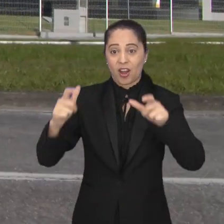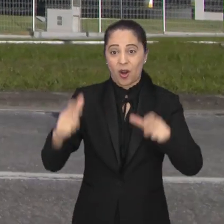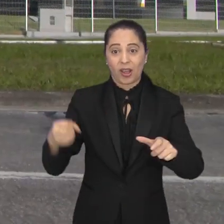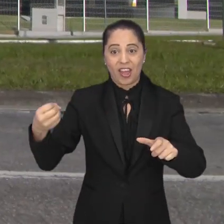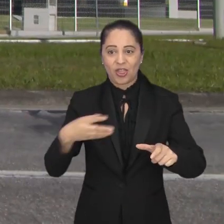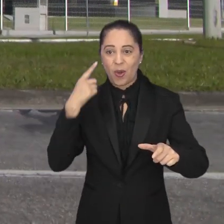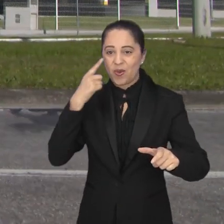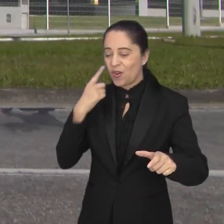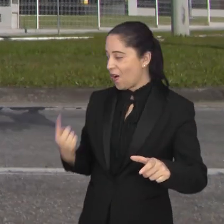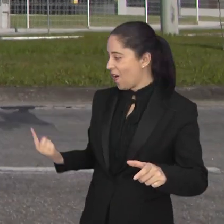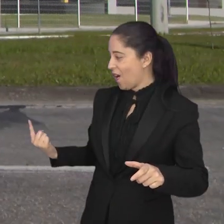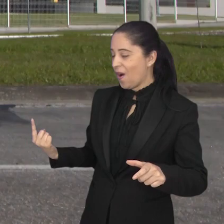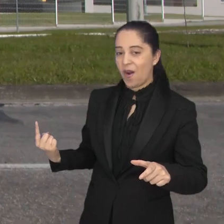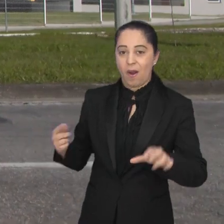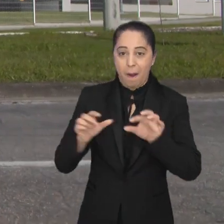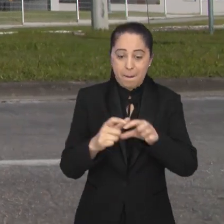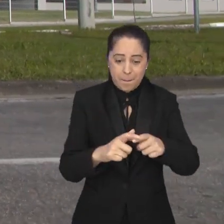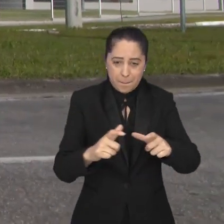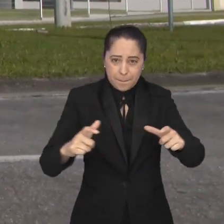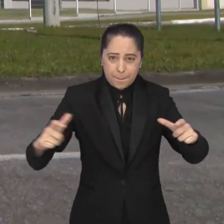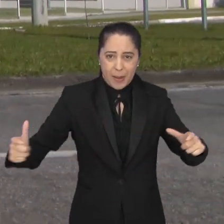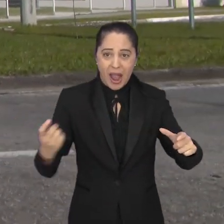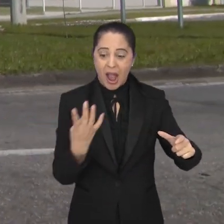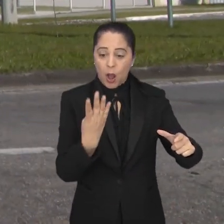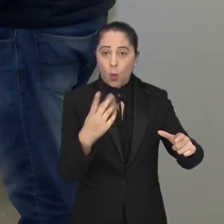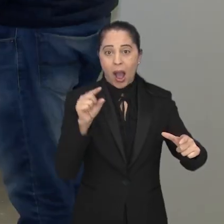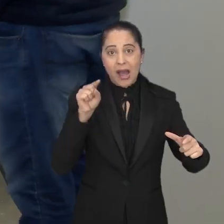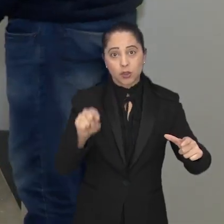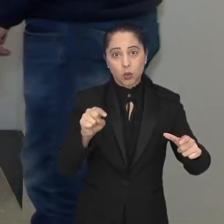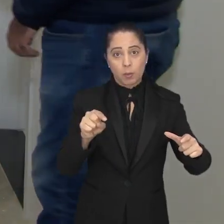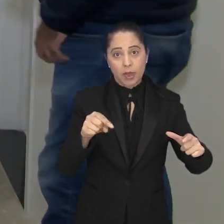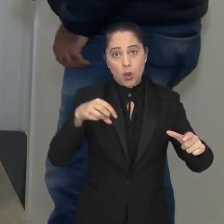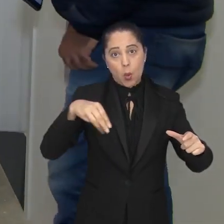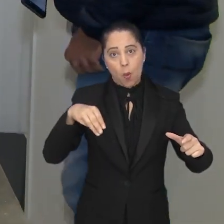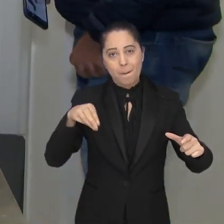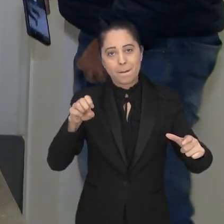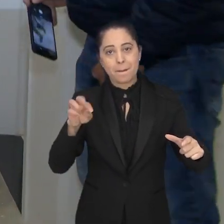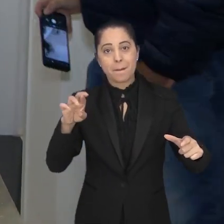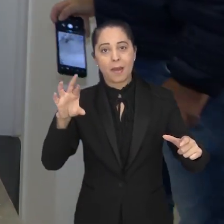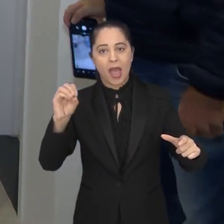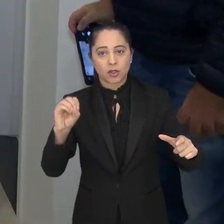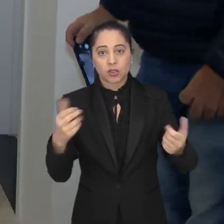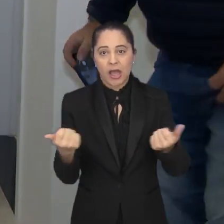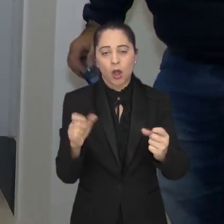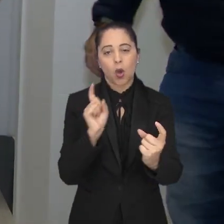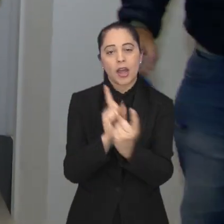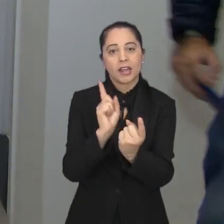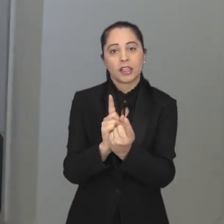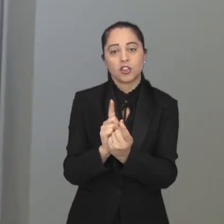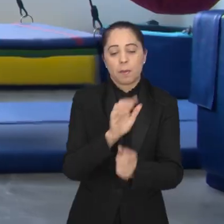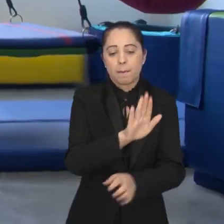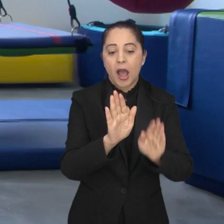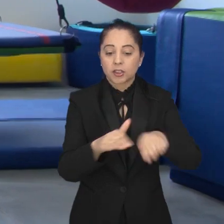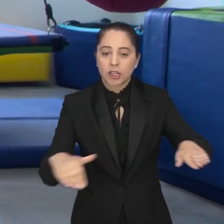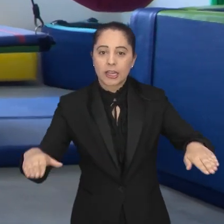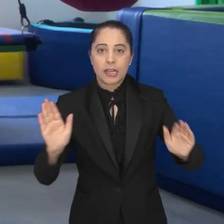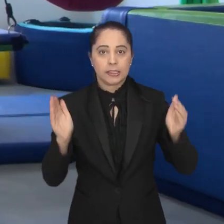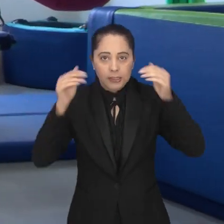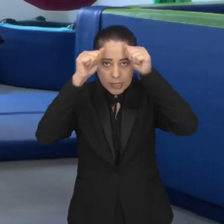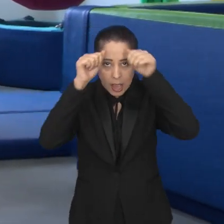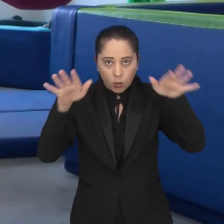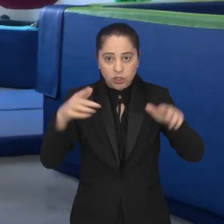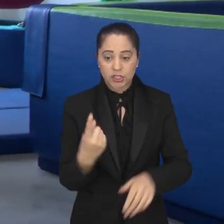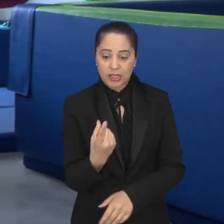A expectativa é que o prédio de 4 mil metros quadrados possa atender 150 crianças autistas em diversas